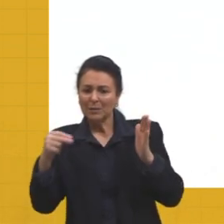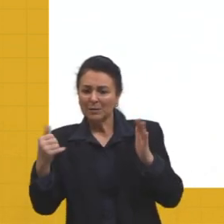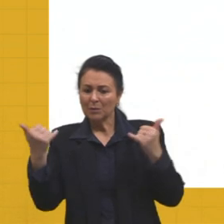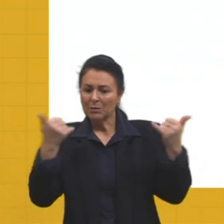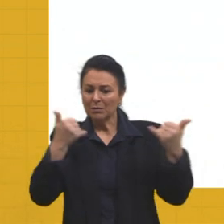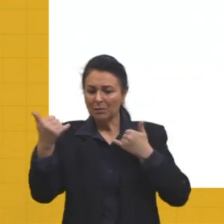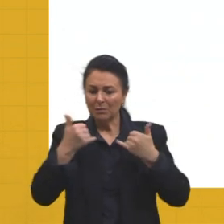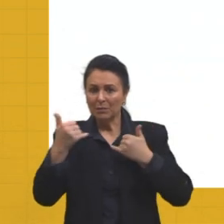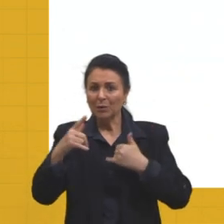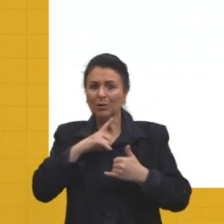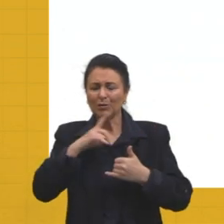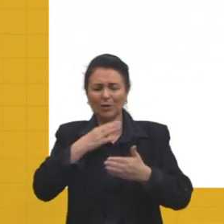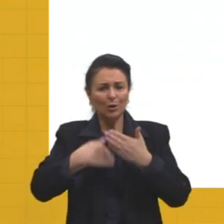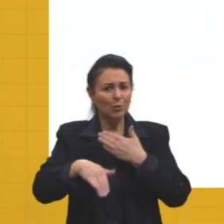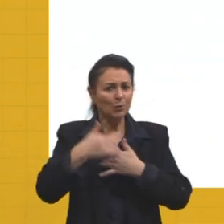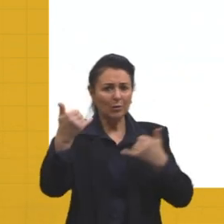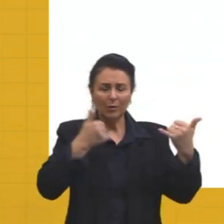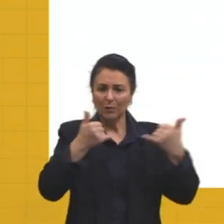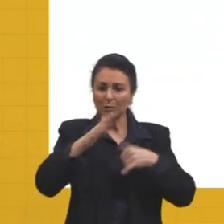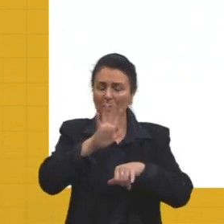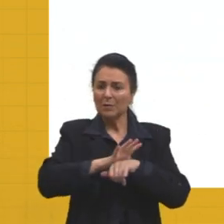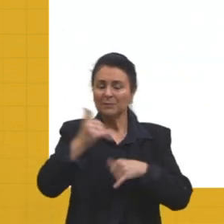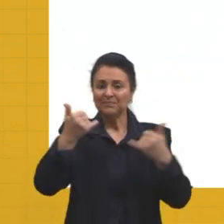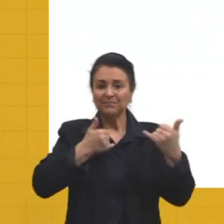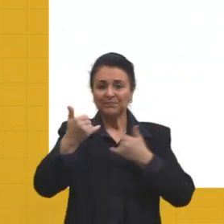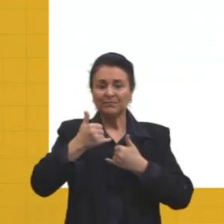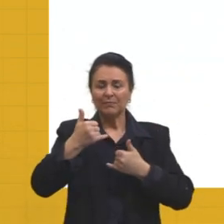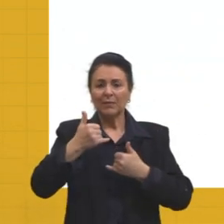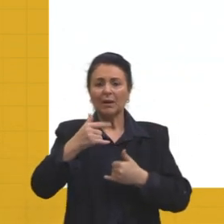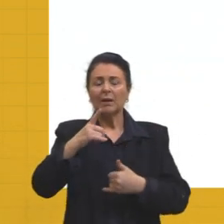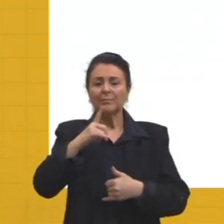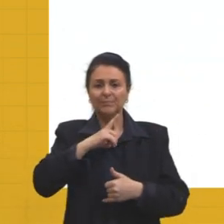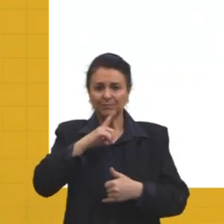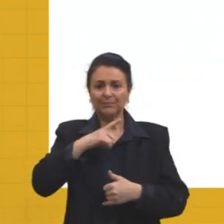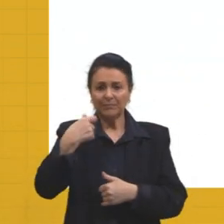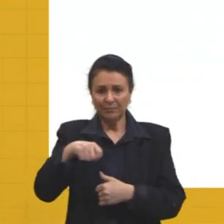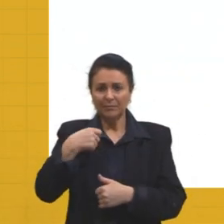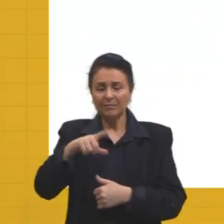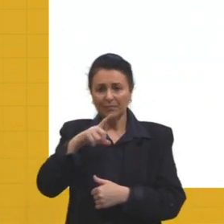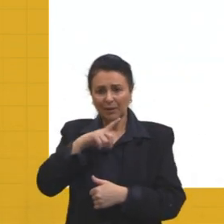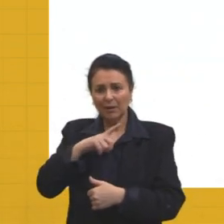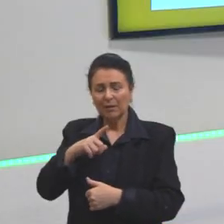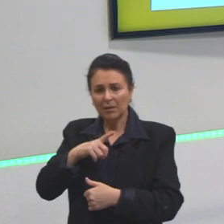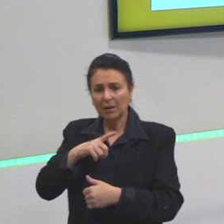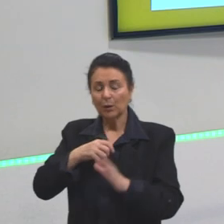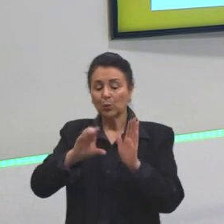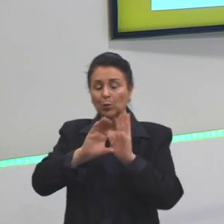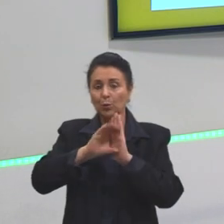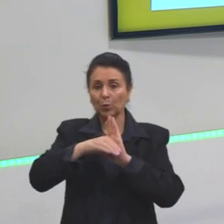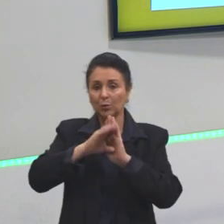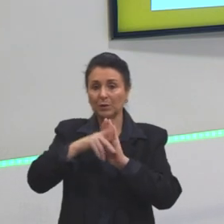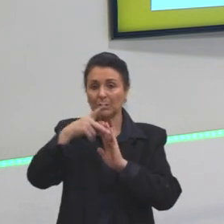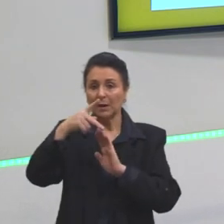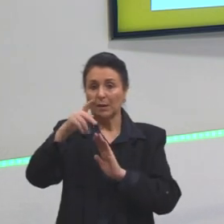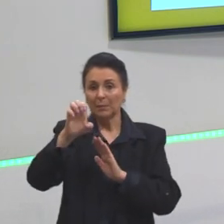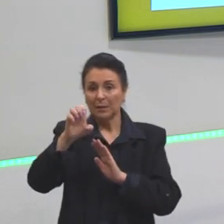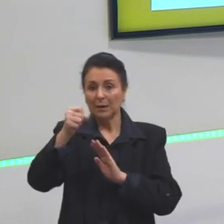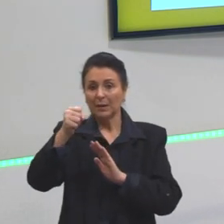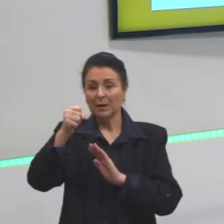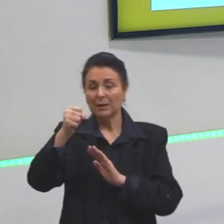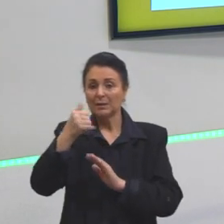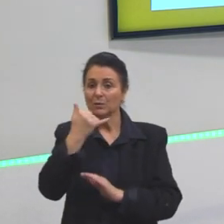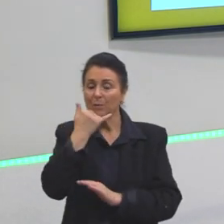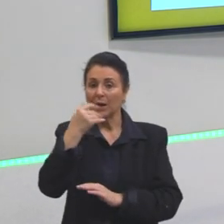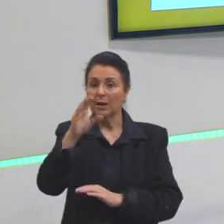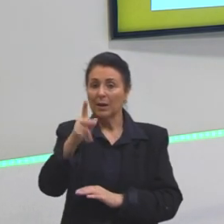precisava, e mais a informação, então, que a gente teria, né, que, conceitualmente, da pepsina, para que ela